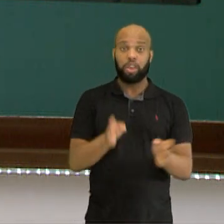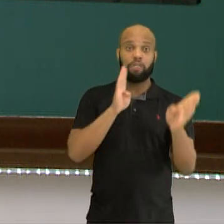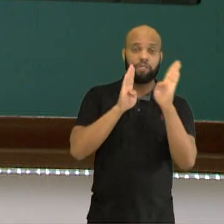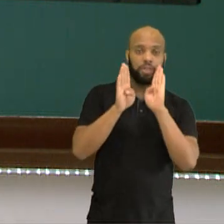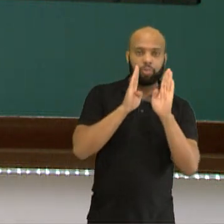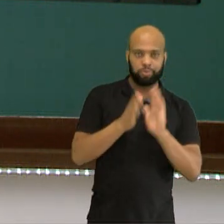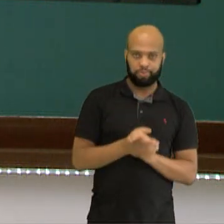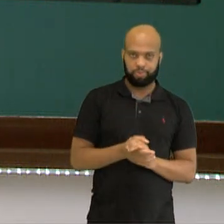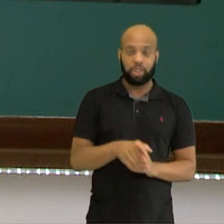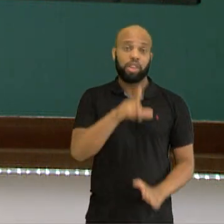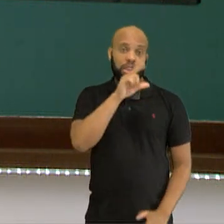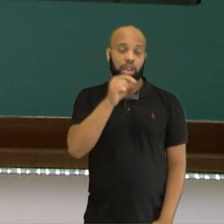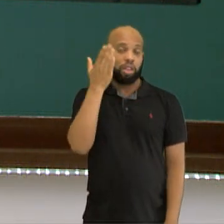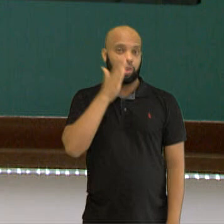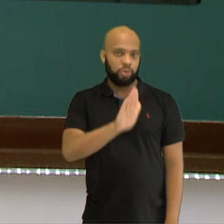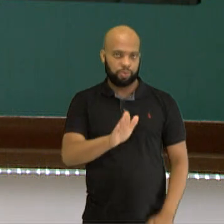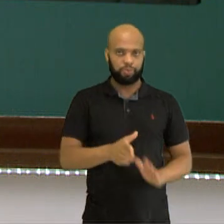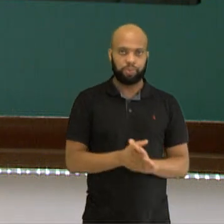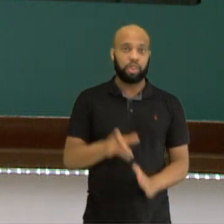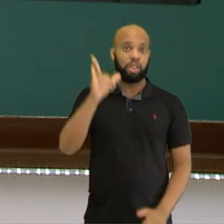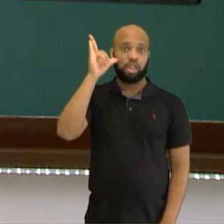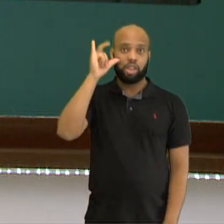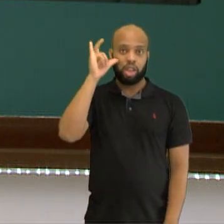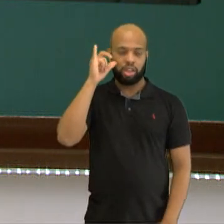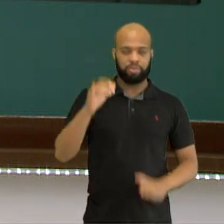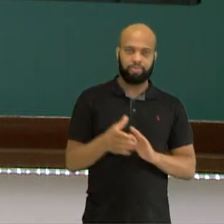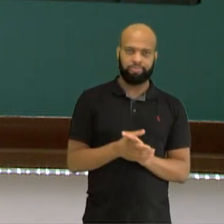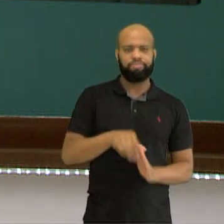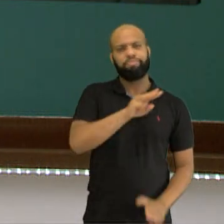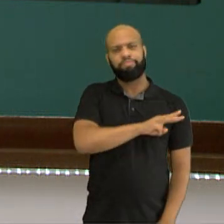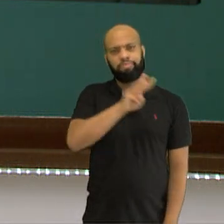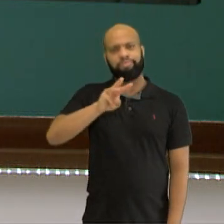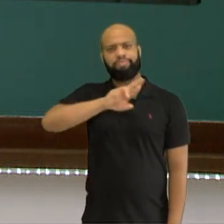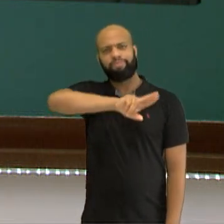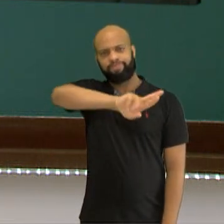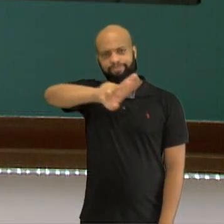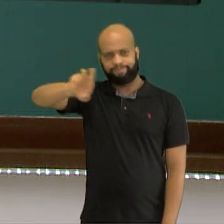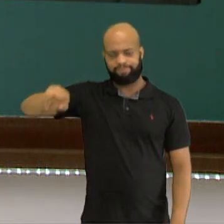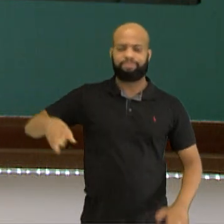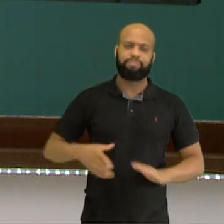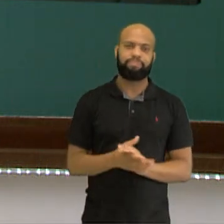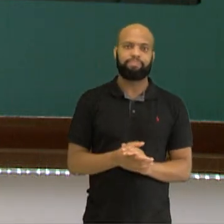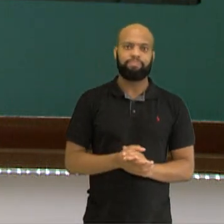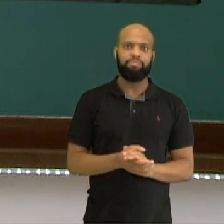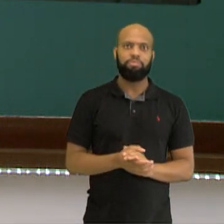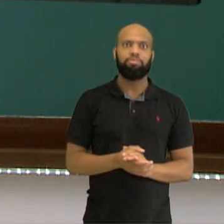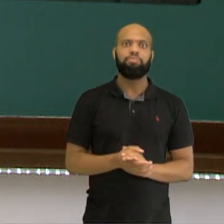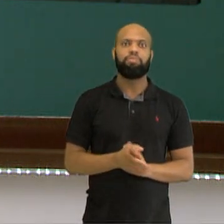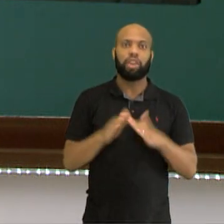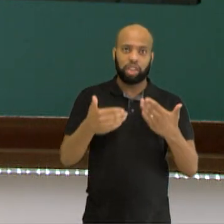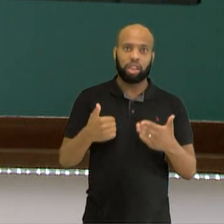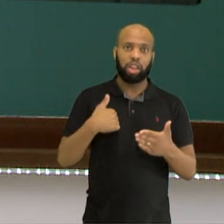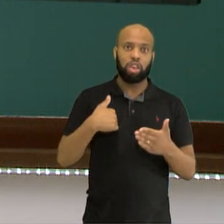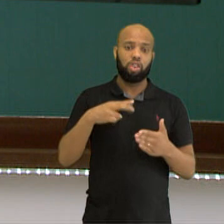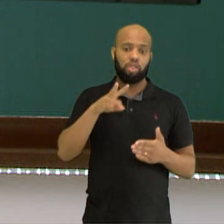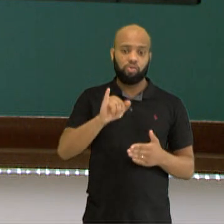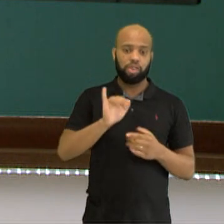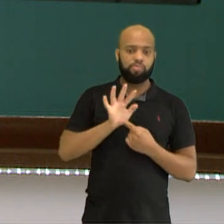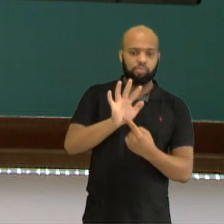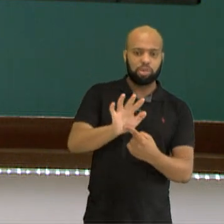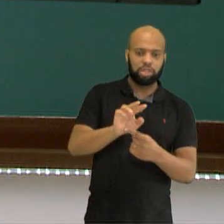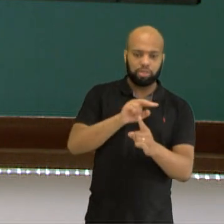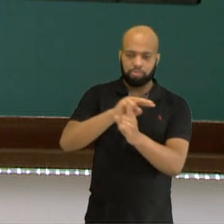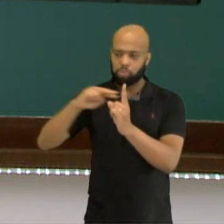Twitter, Instagram, blogs. Aí, eu retorno para falar desses dois pontos de vista.